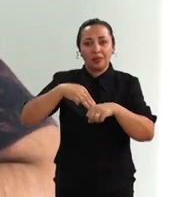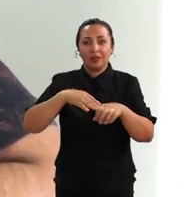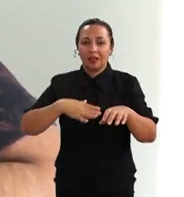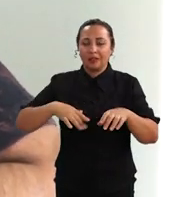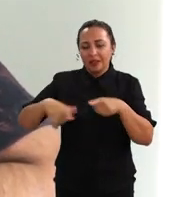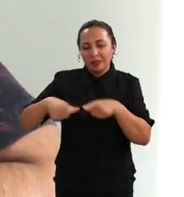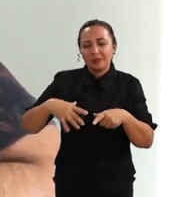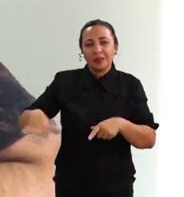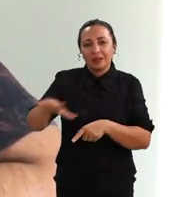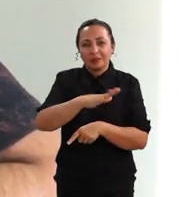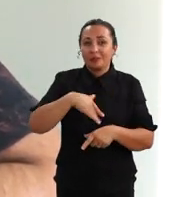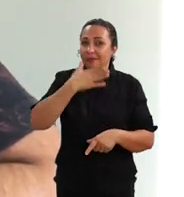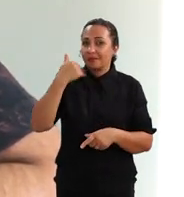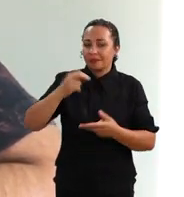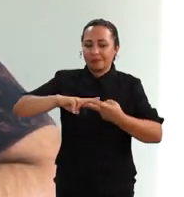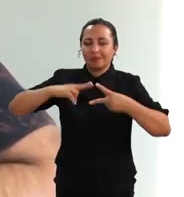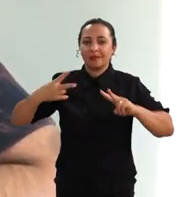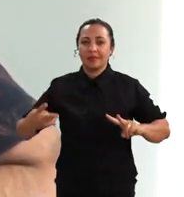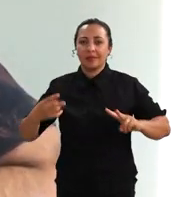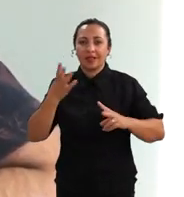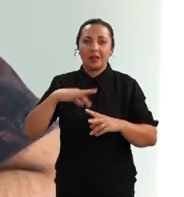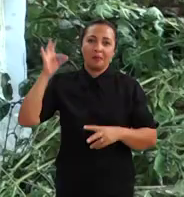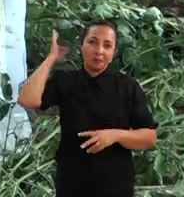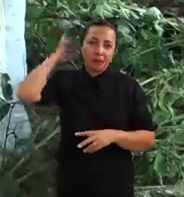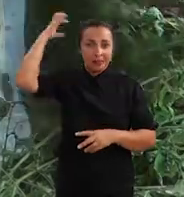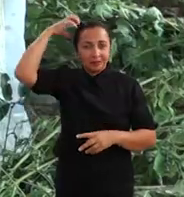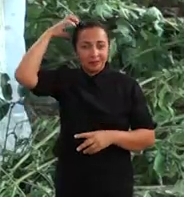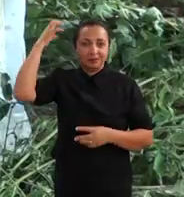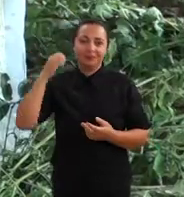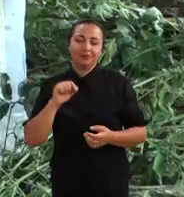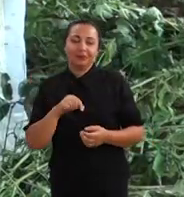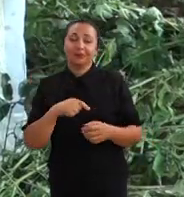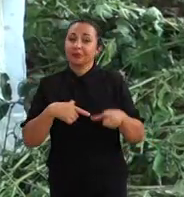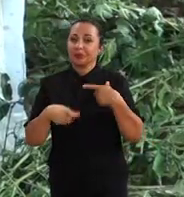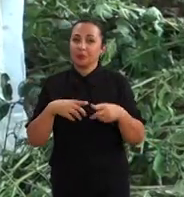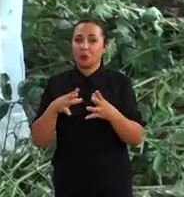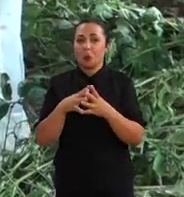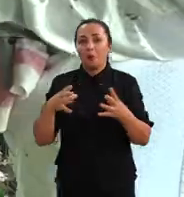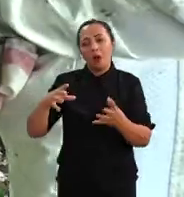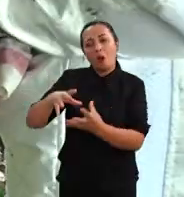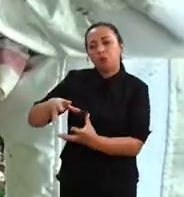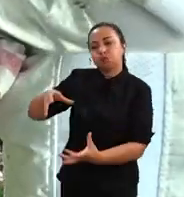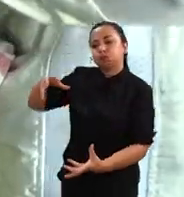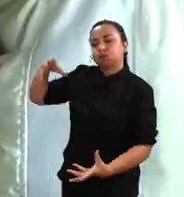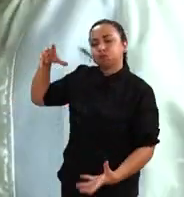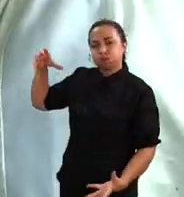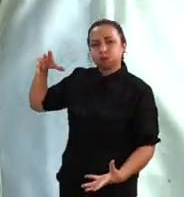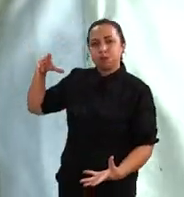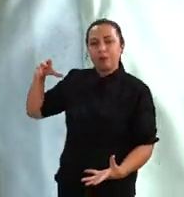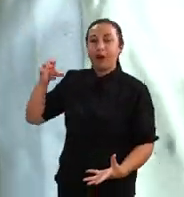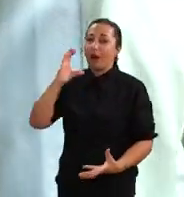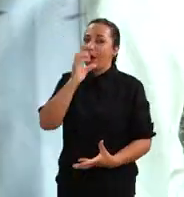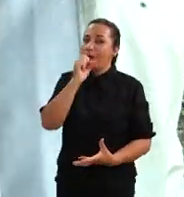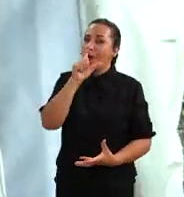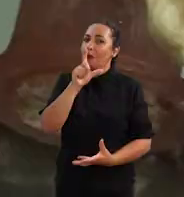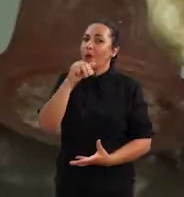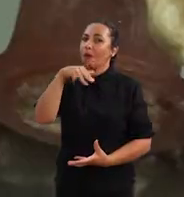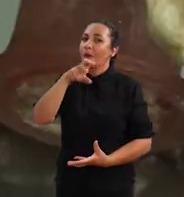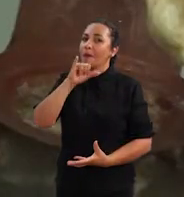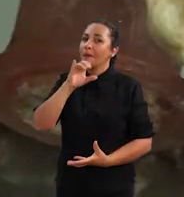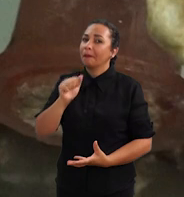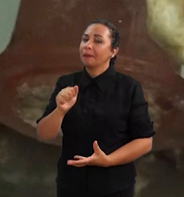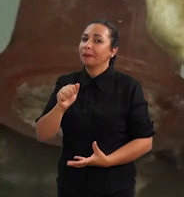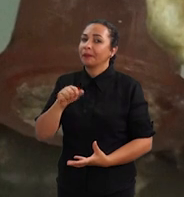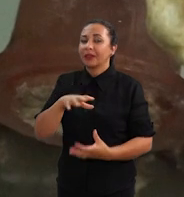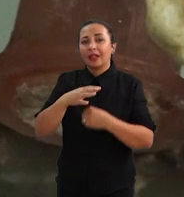vou trabalhar na área de melhoramento genético com as abelhas rainhas. Aqui o trabalho começa nas colmeias, nessas cúpulas que os pesquisadores